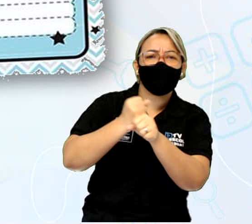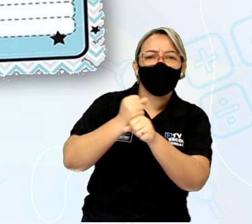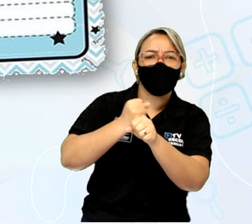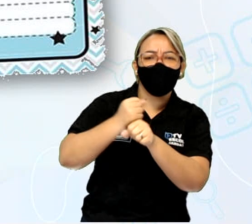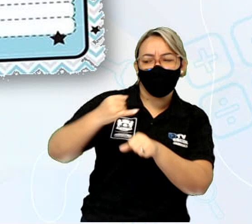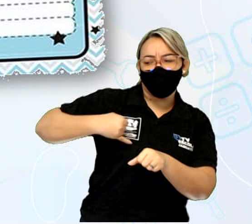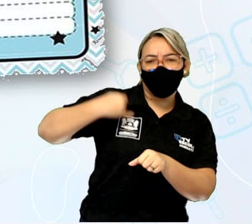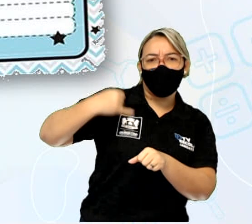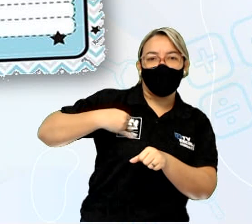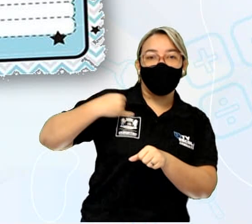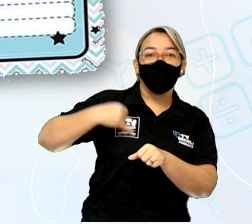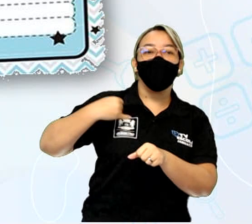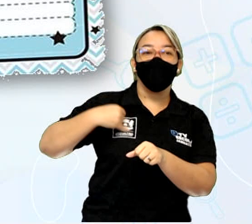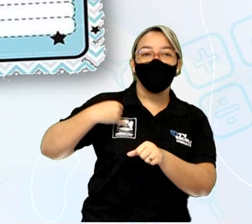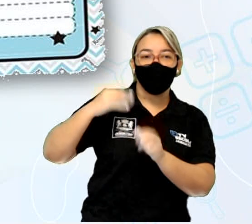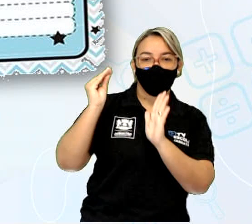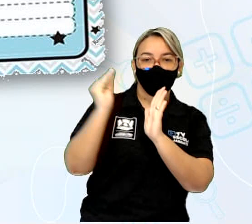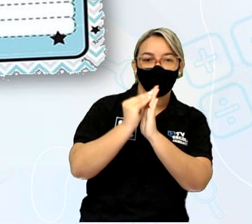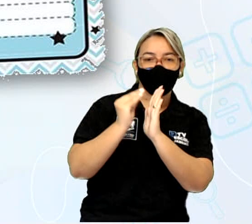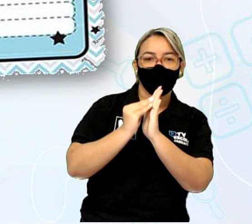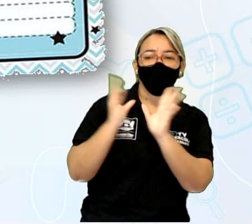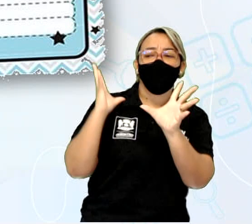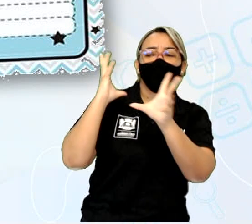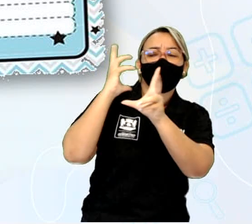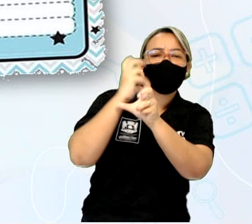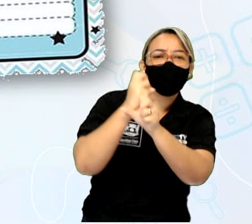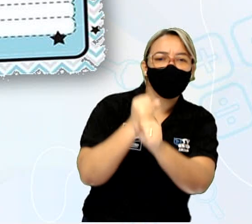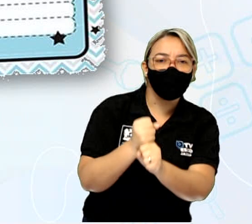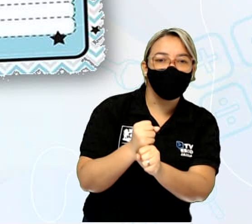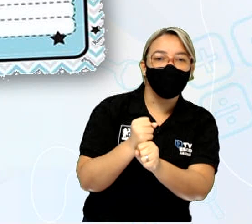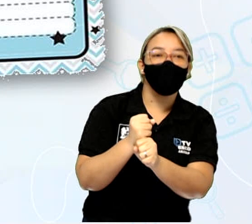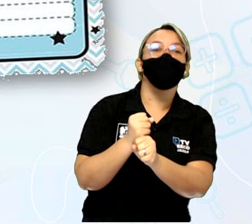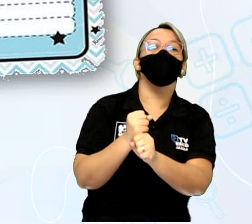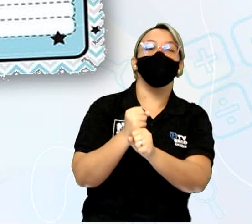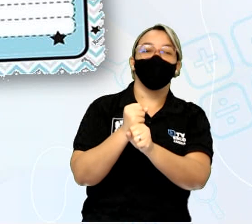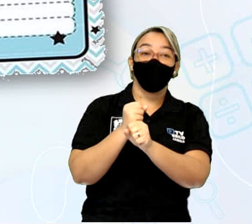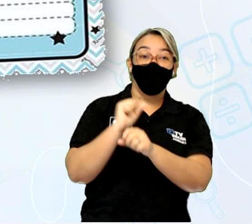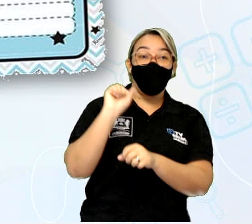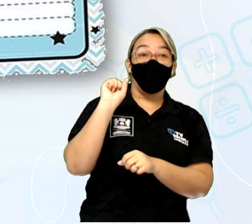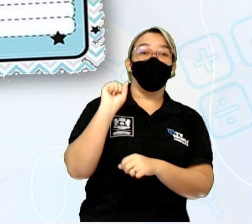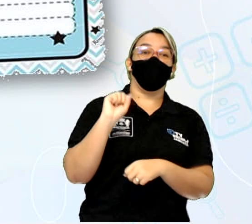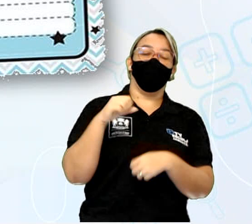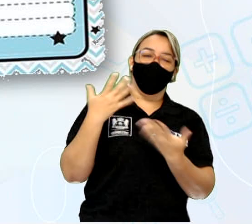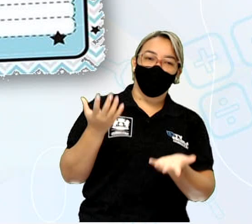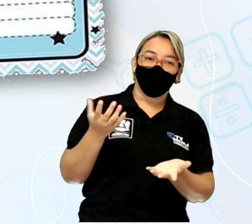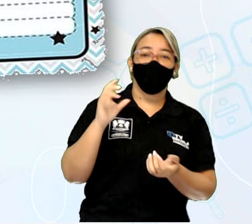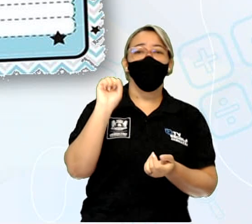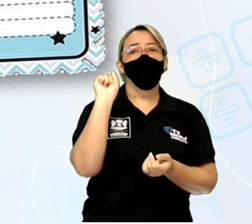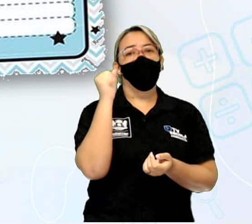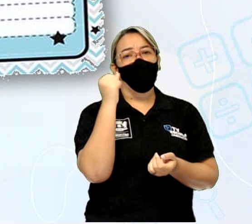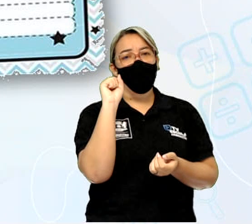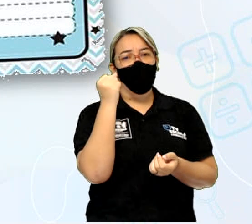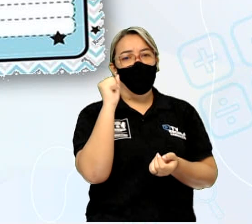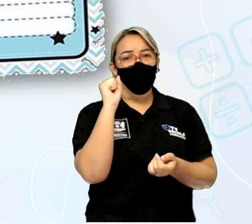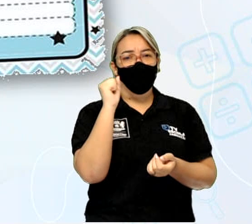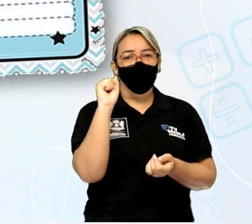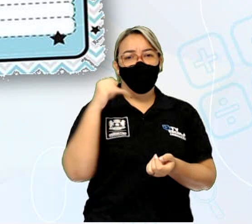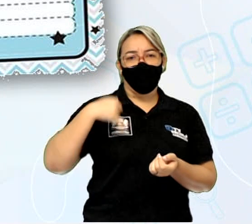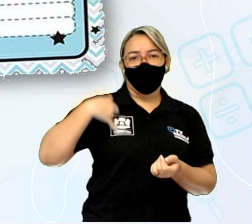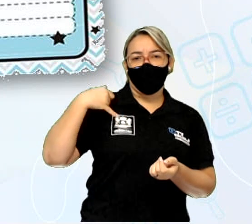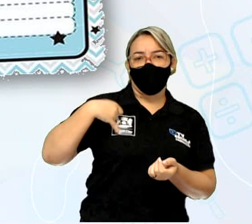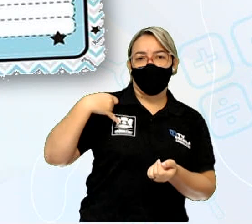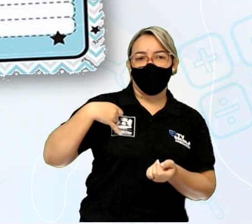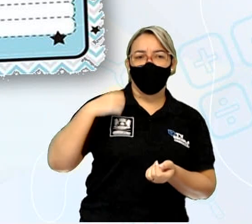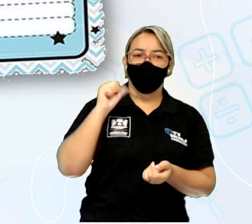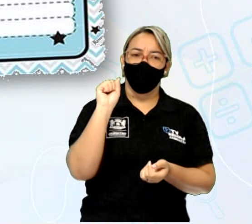Obviamente, vai preencher quantos anos Bruno está fazendo. Então, digamos que Bruno está completando 8